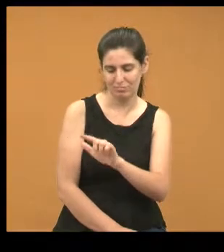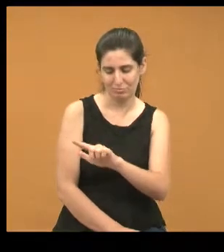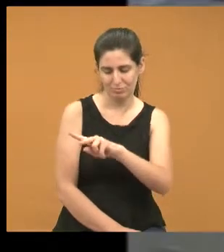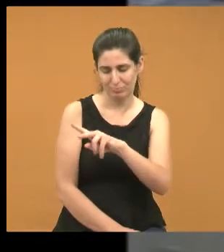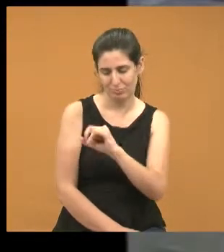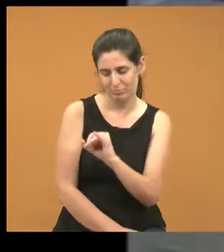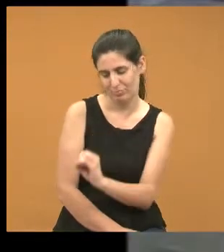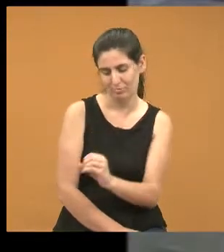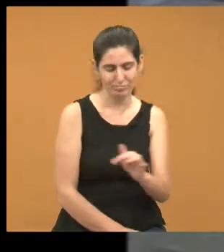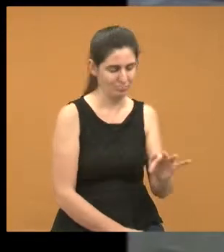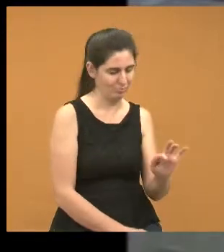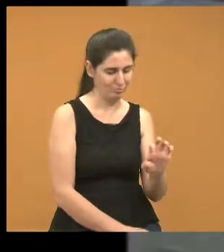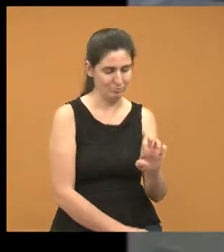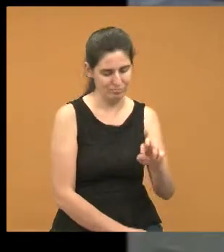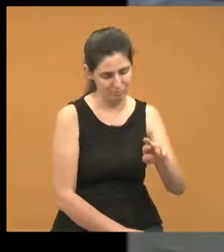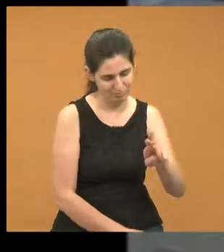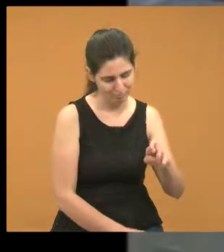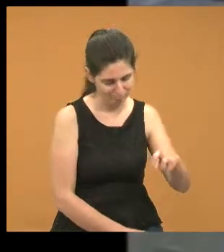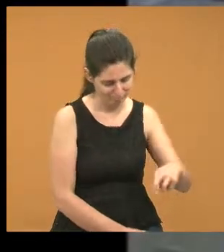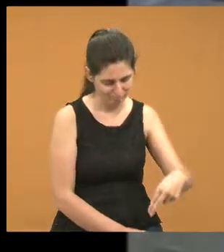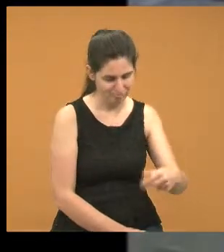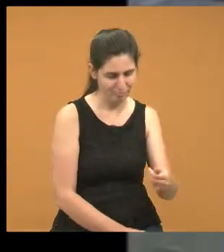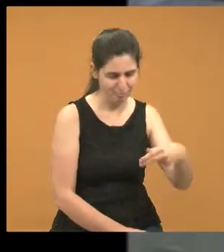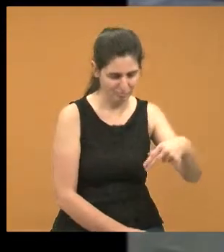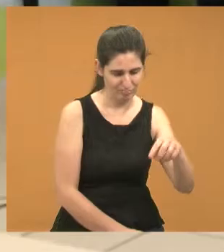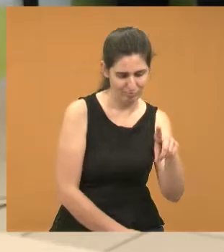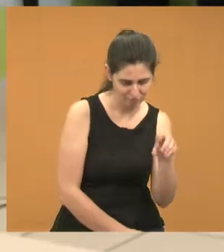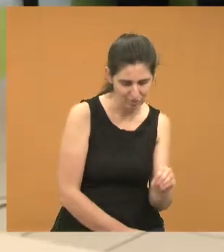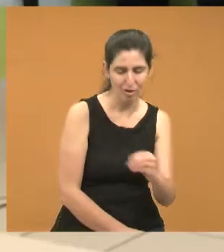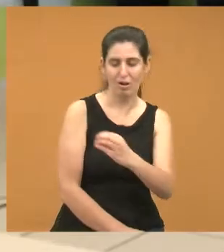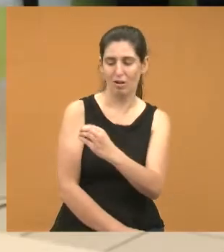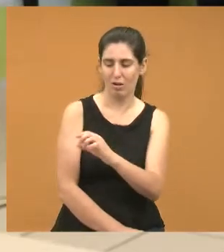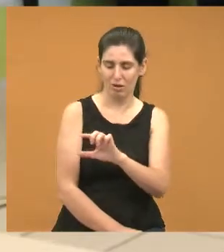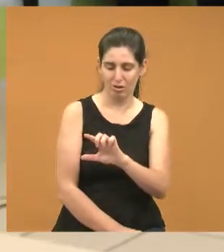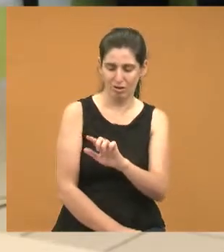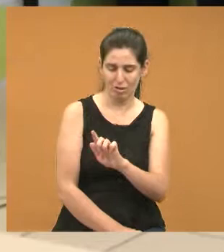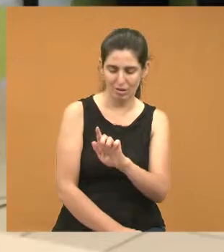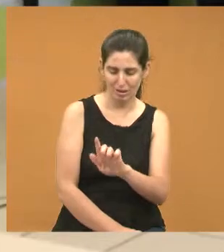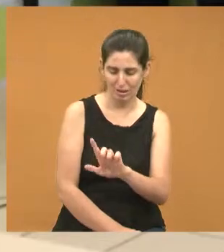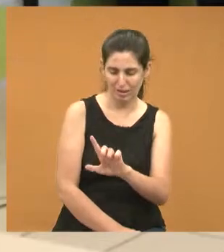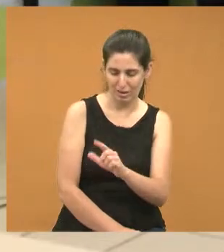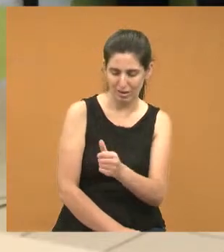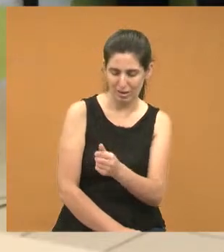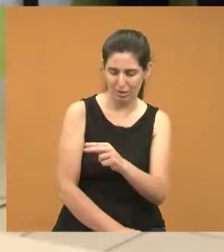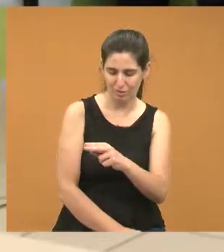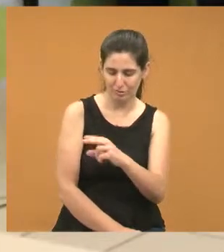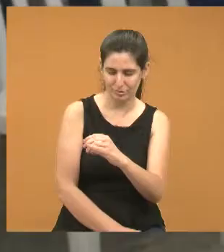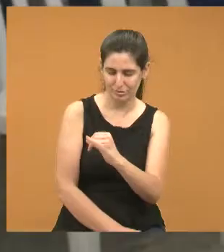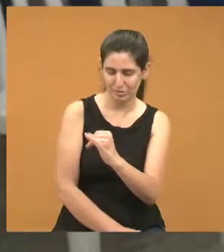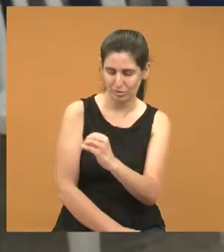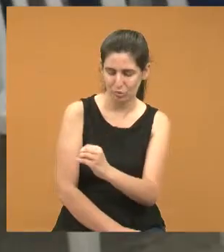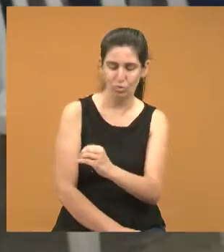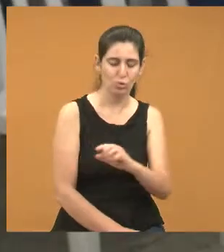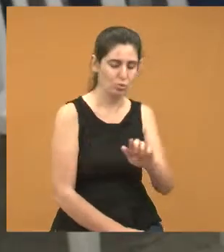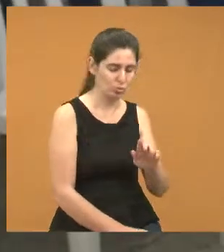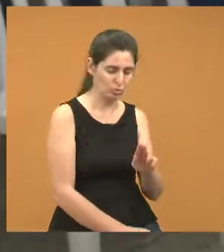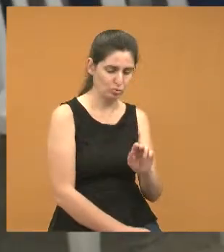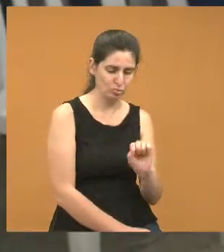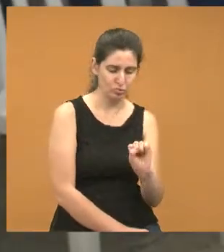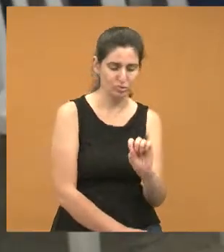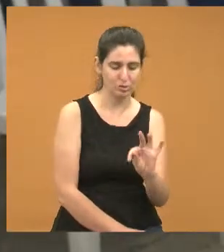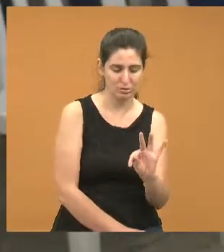o Glaucio, o Gustavo, a própria Karina, minha filha também, que ajudou bastante. De novo, eu repito o nome dela. Duálcio, meu moleque.